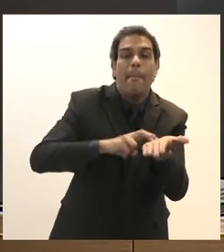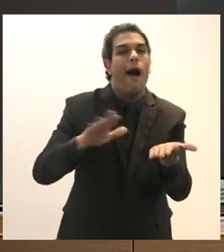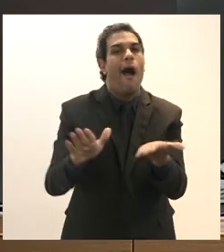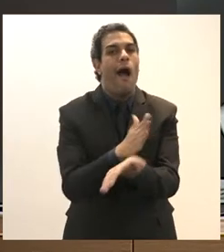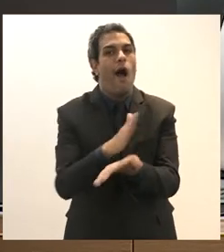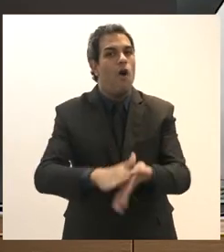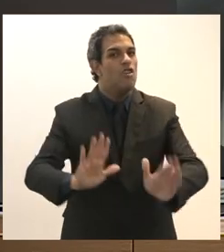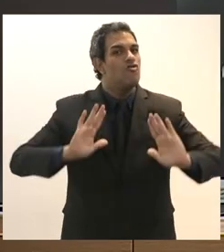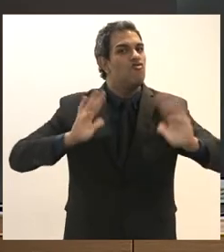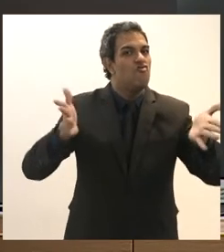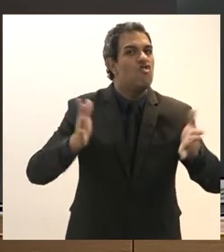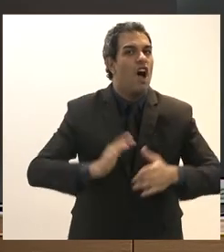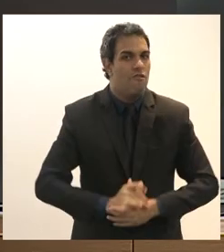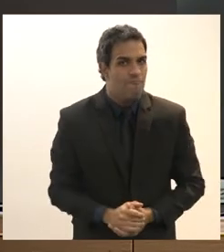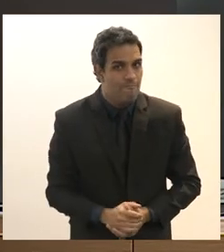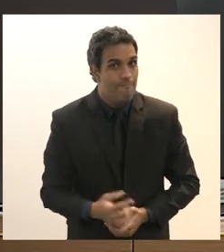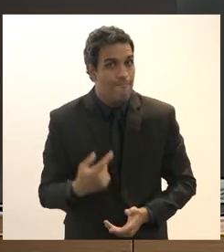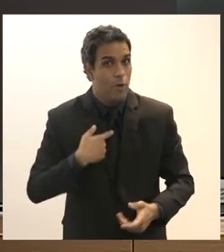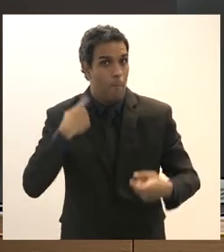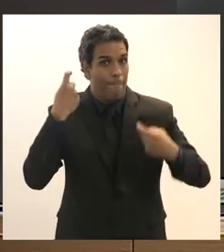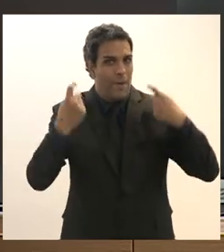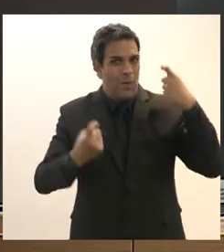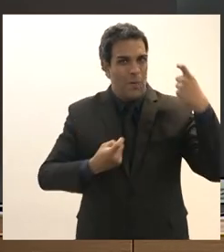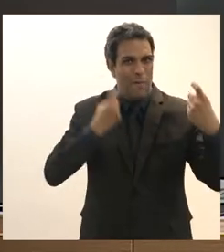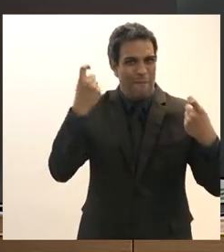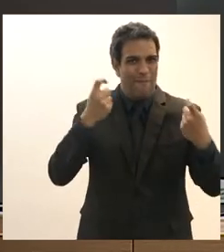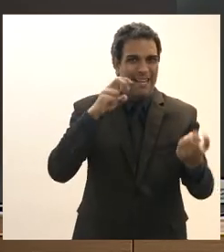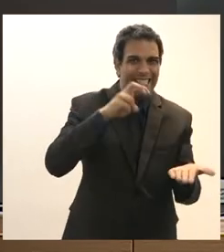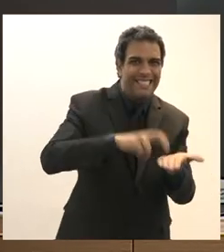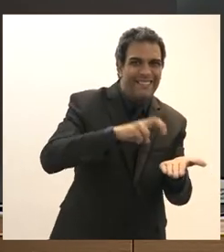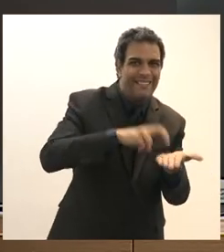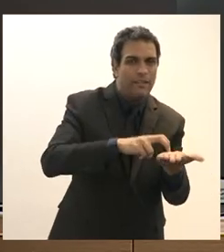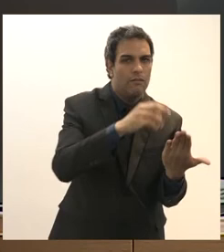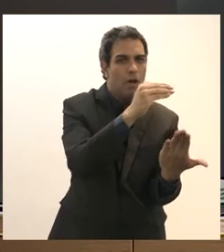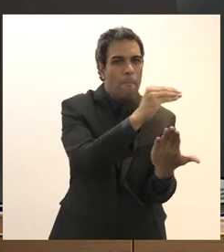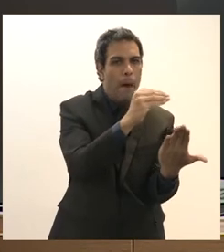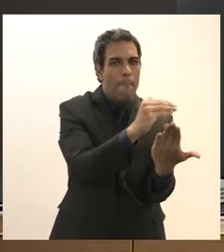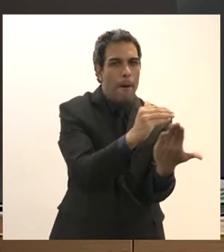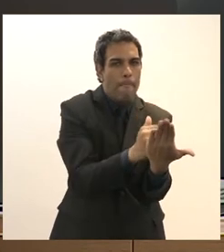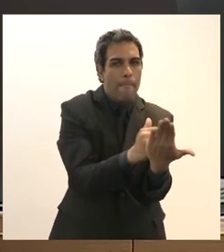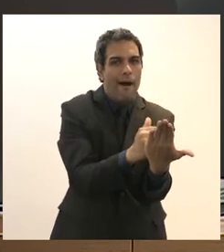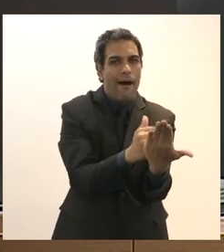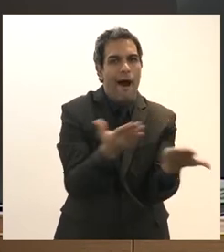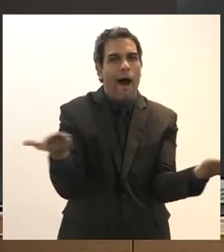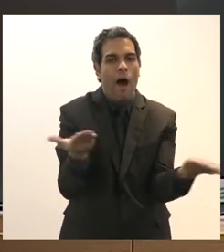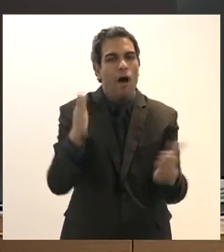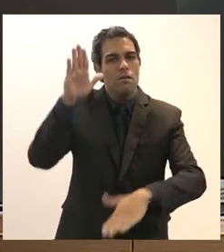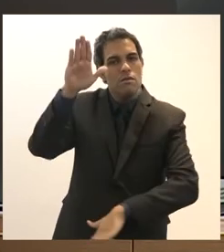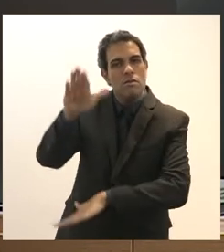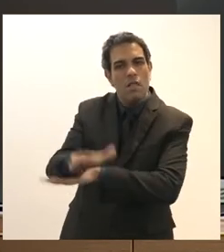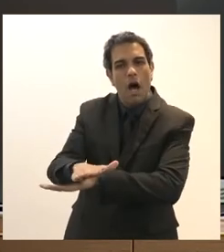eu me preocupei em olhar aqui a relação e